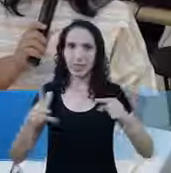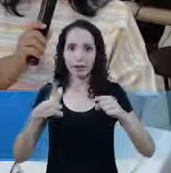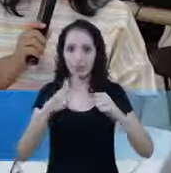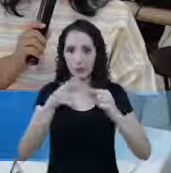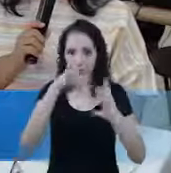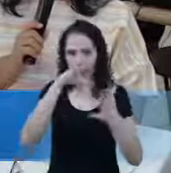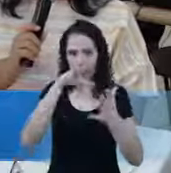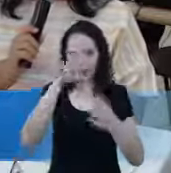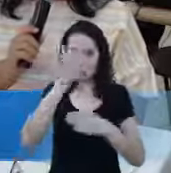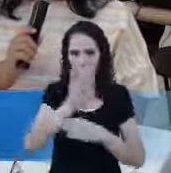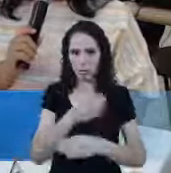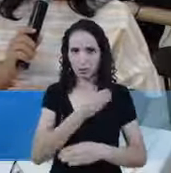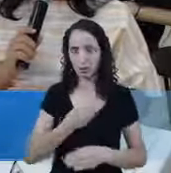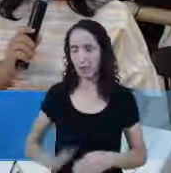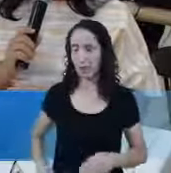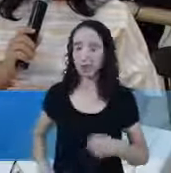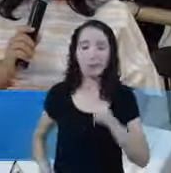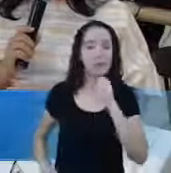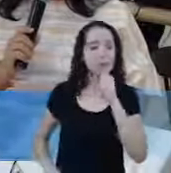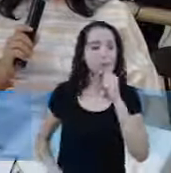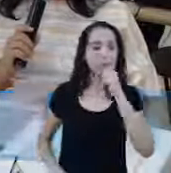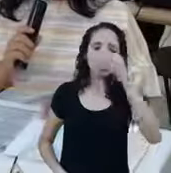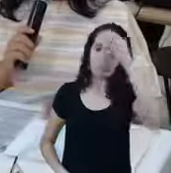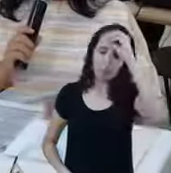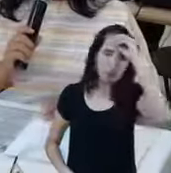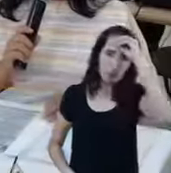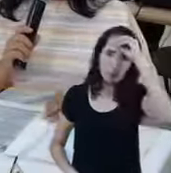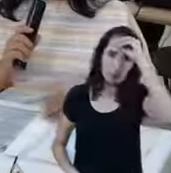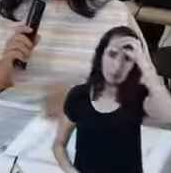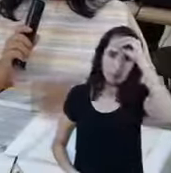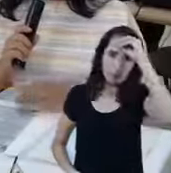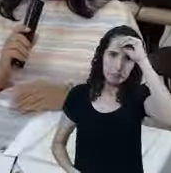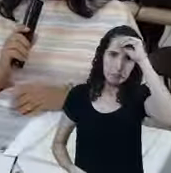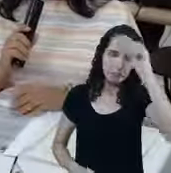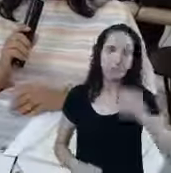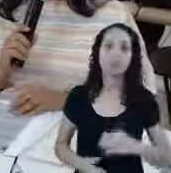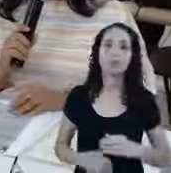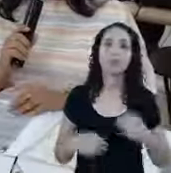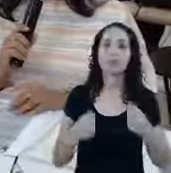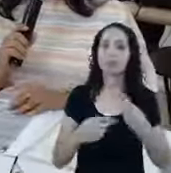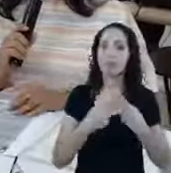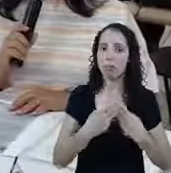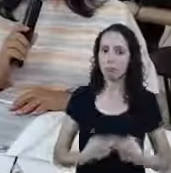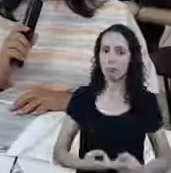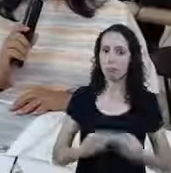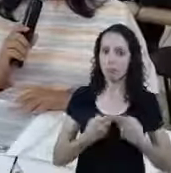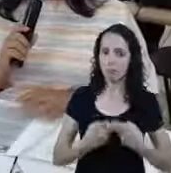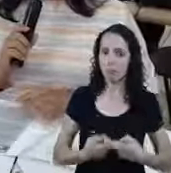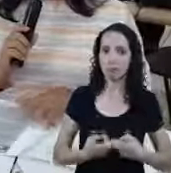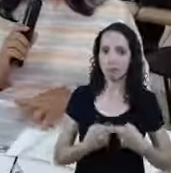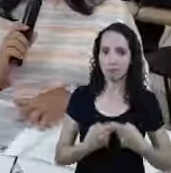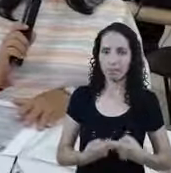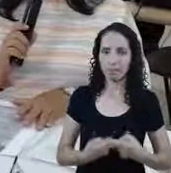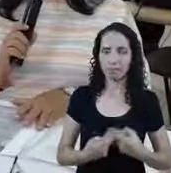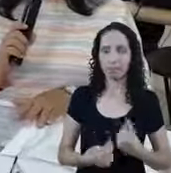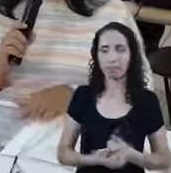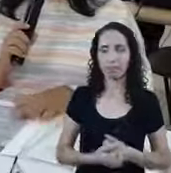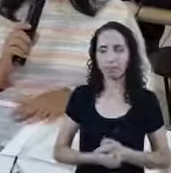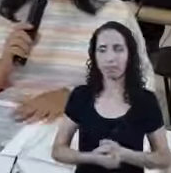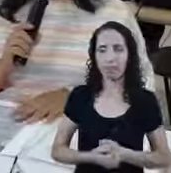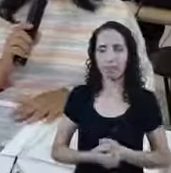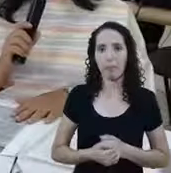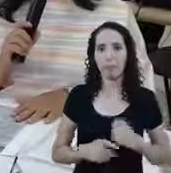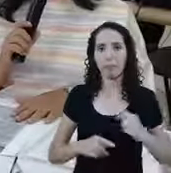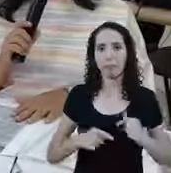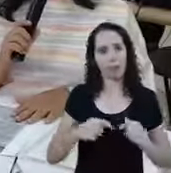nada ainda Eu acredito que Como foi falado aqui Essa paciência Ela realmente Como